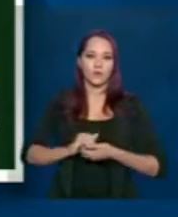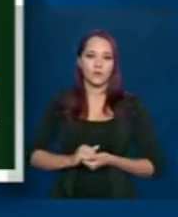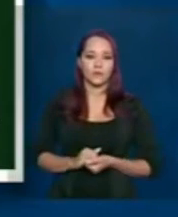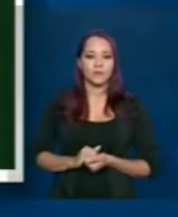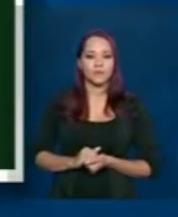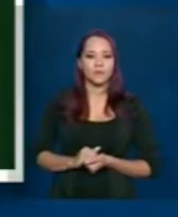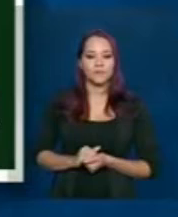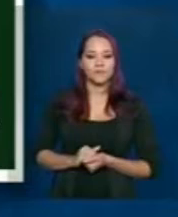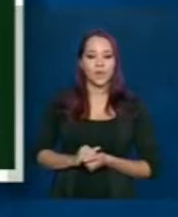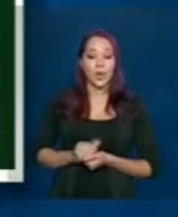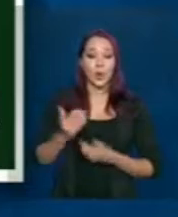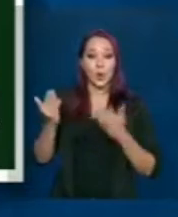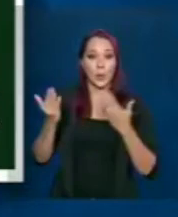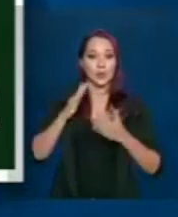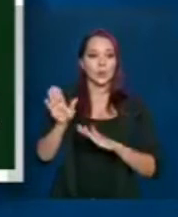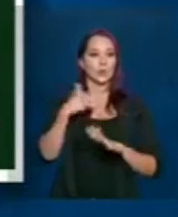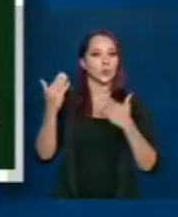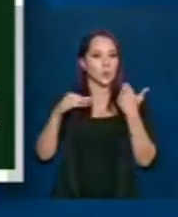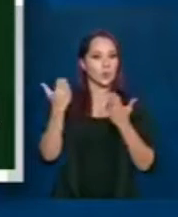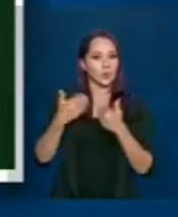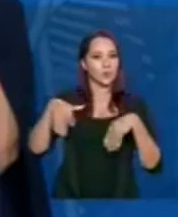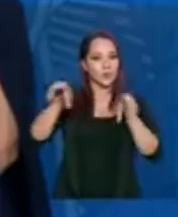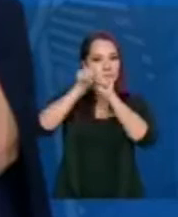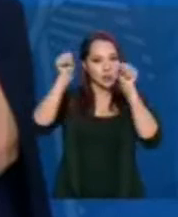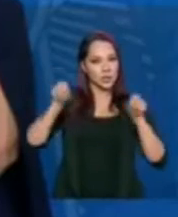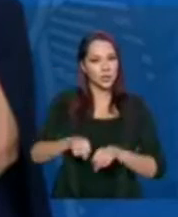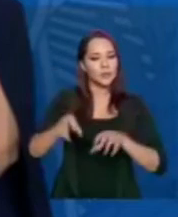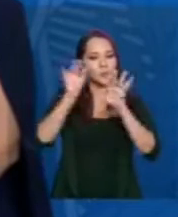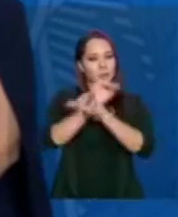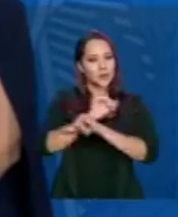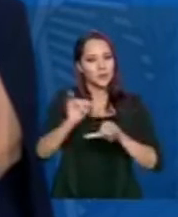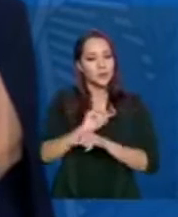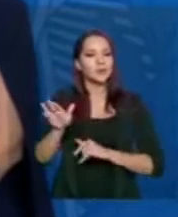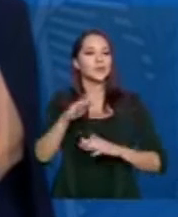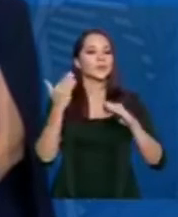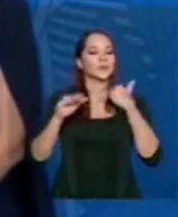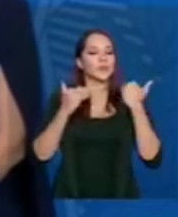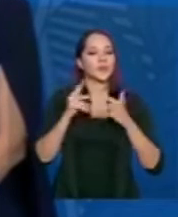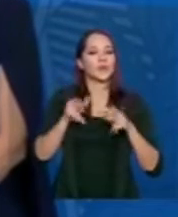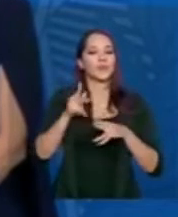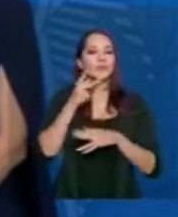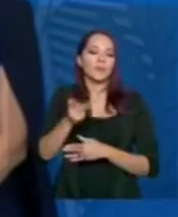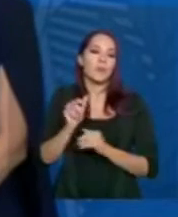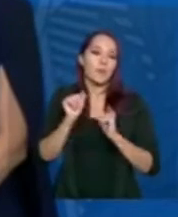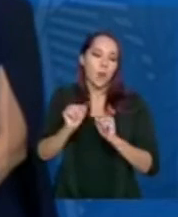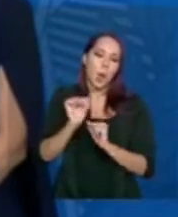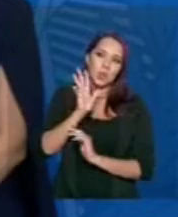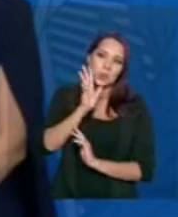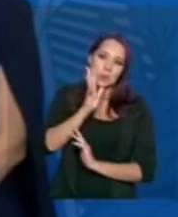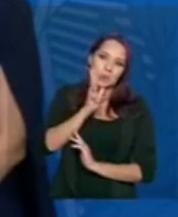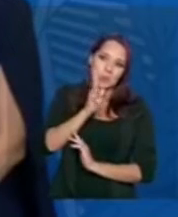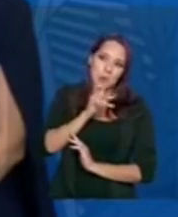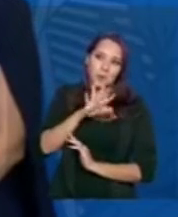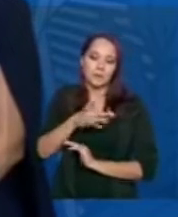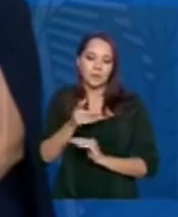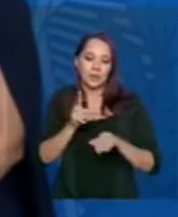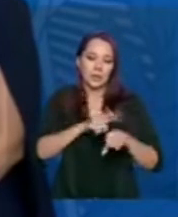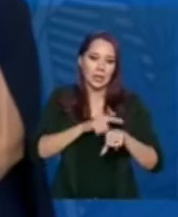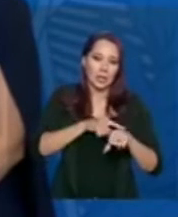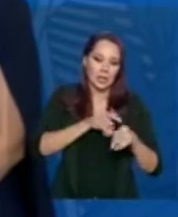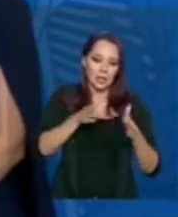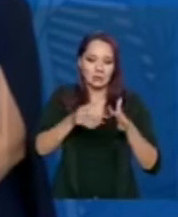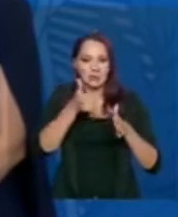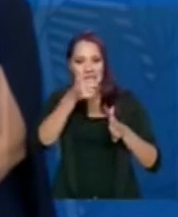Em relação aos óbitos, além do sistema de informação de mortalidade, que como eu falei para vocês, pode levar um tempo de 15,